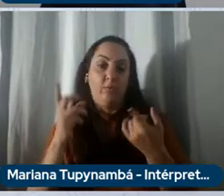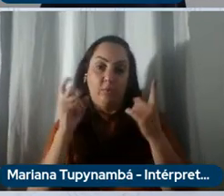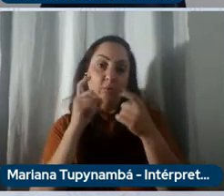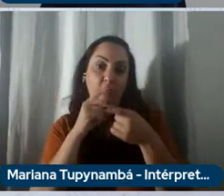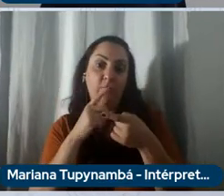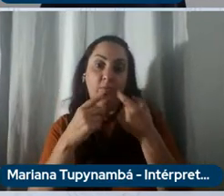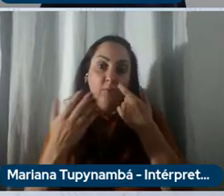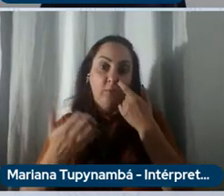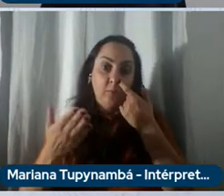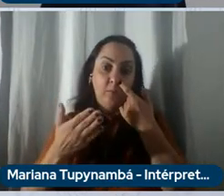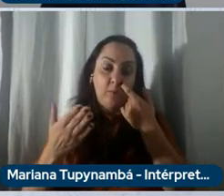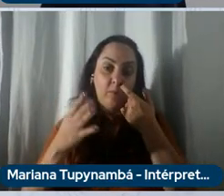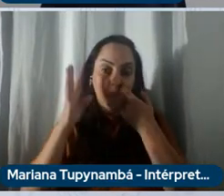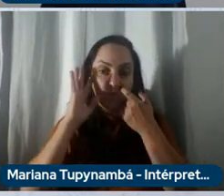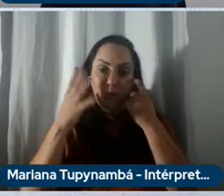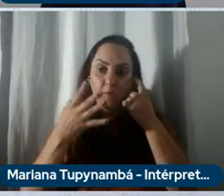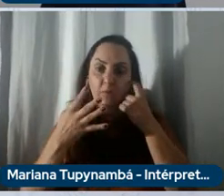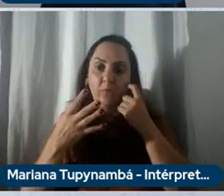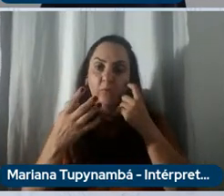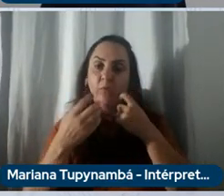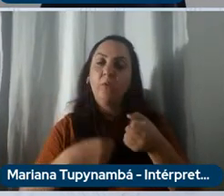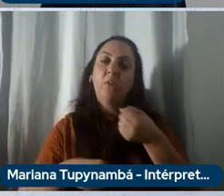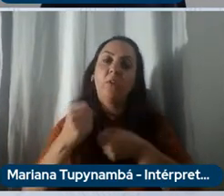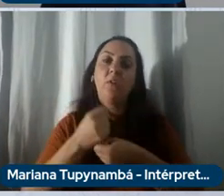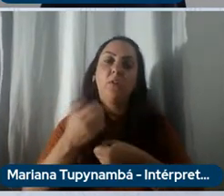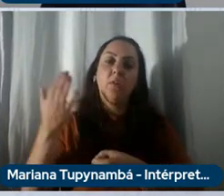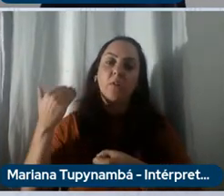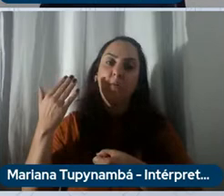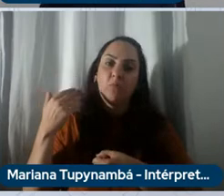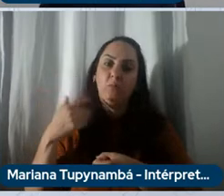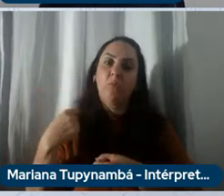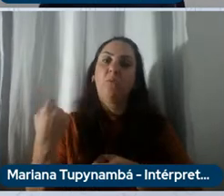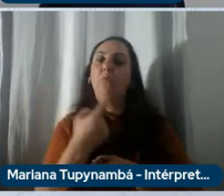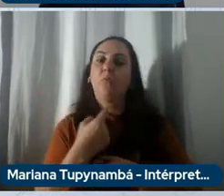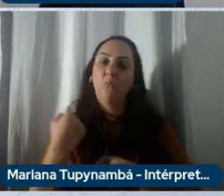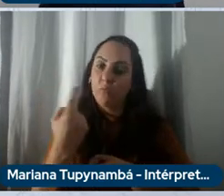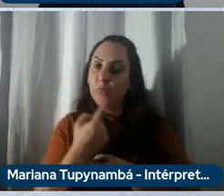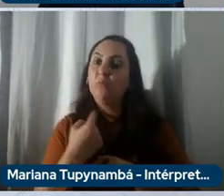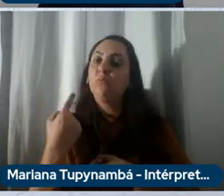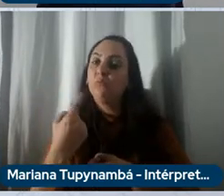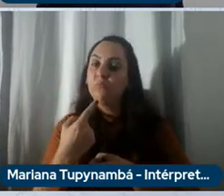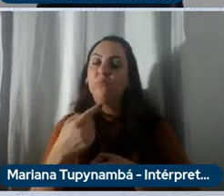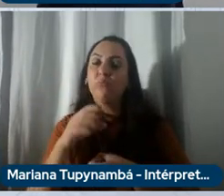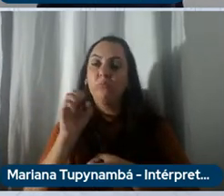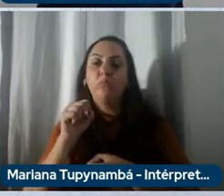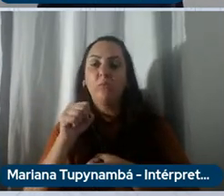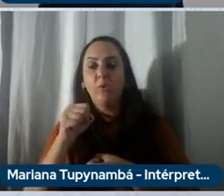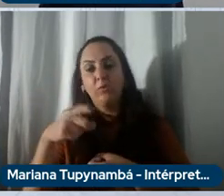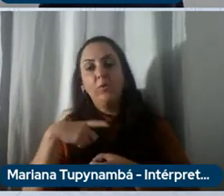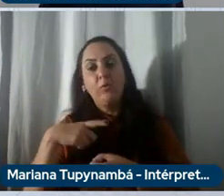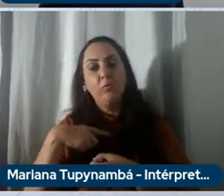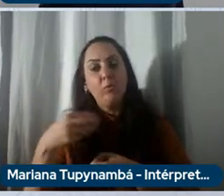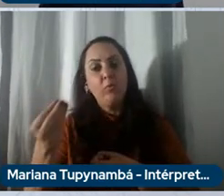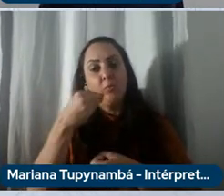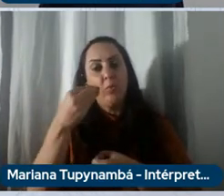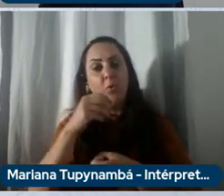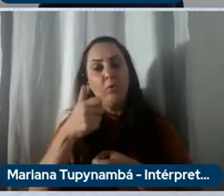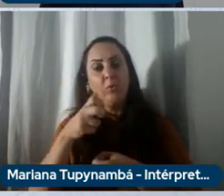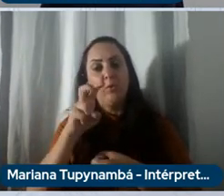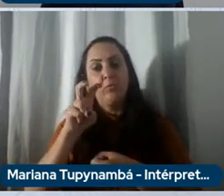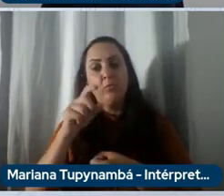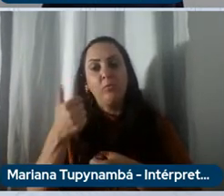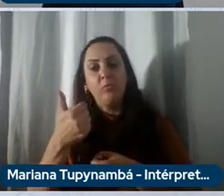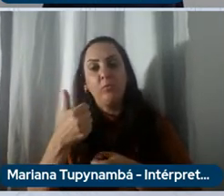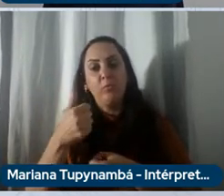claramente somos uma empresa que o ano passado faturou 151 bilhões de euros no mundo então seguramente temos